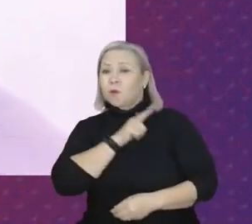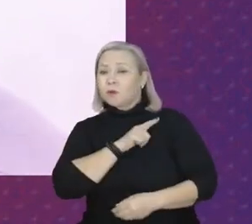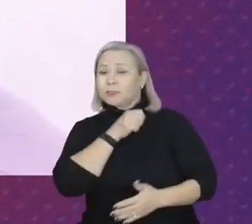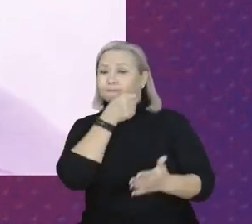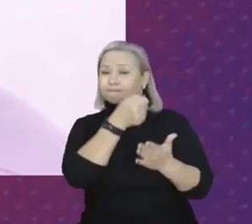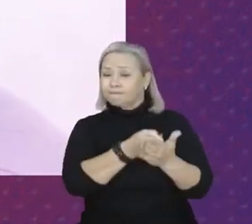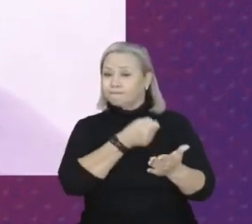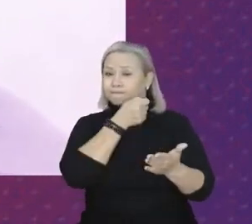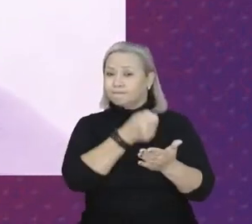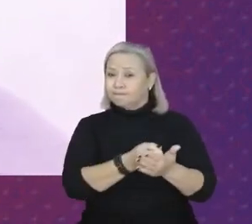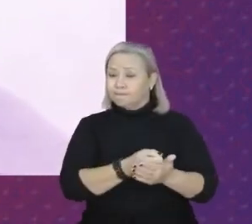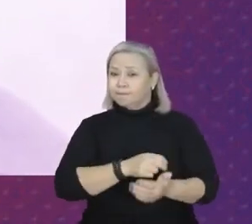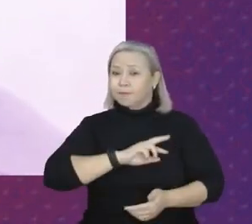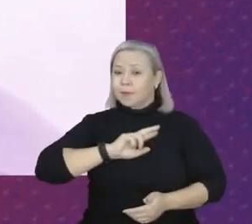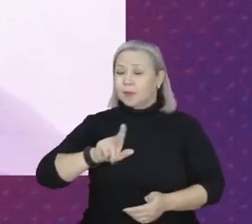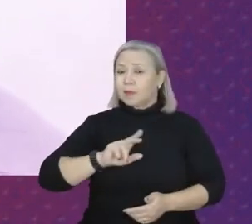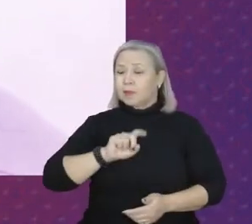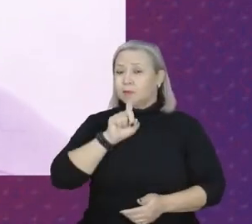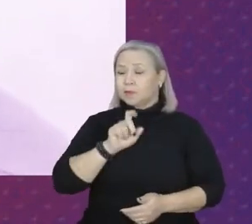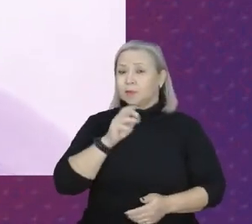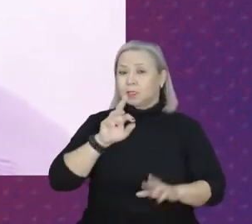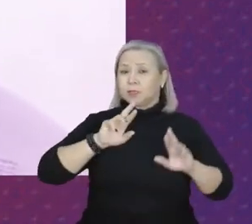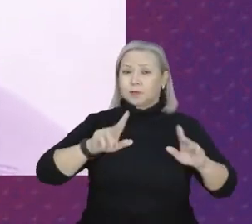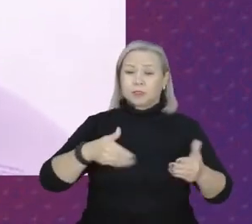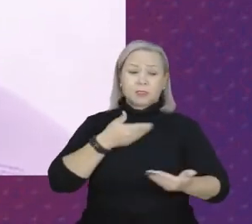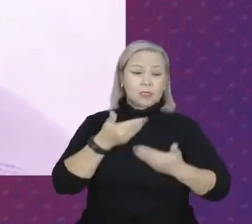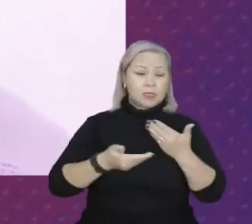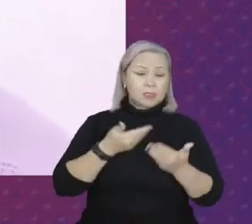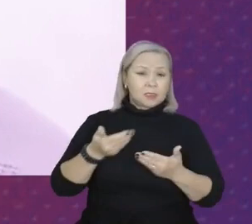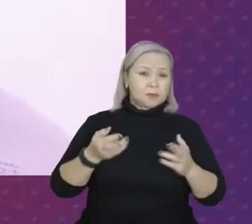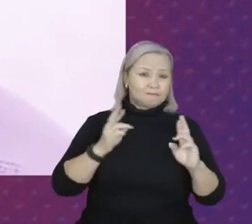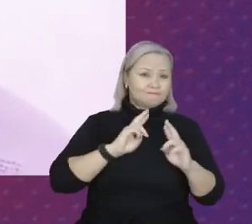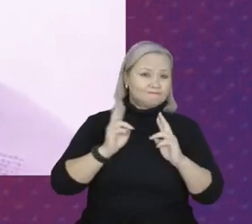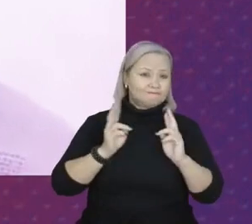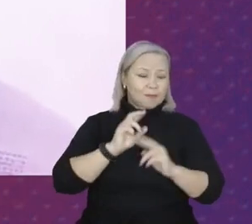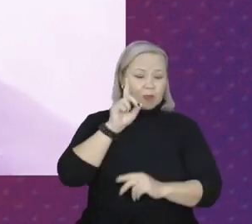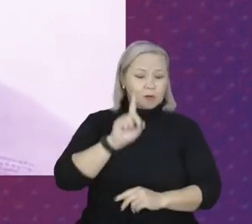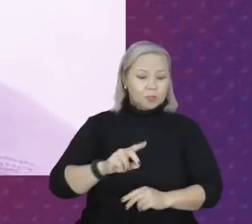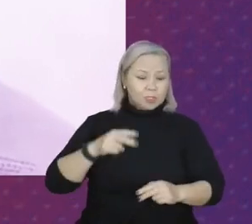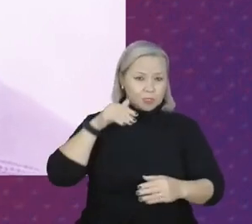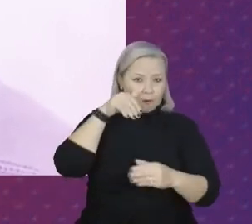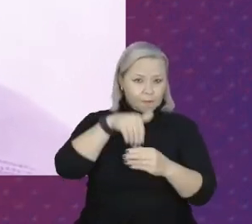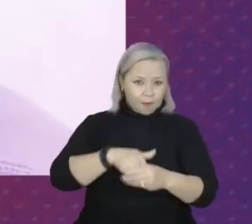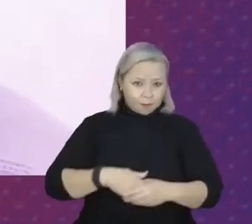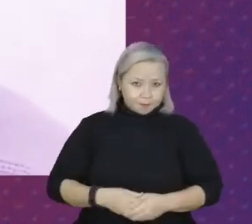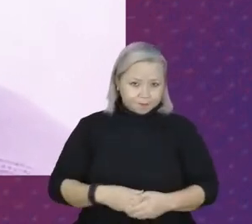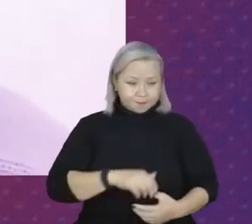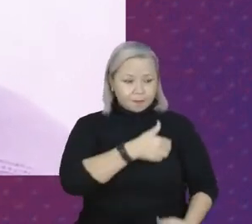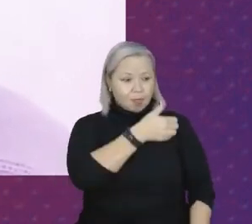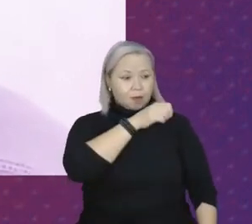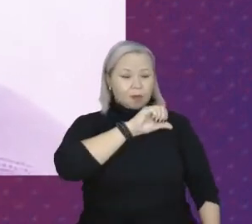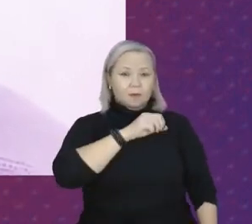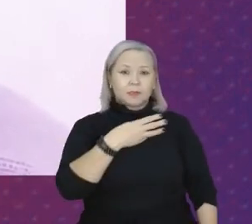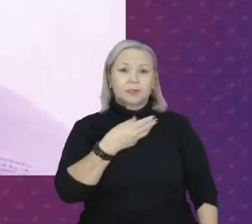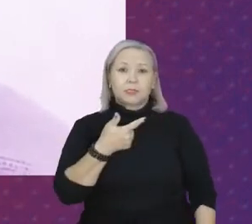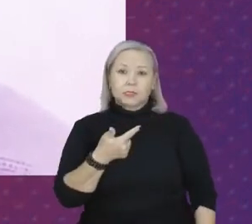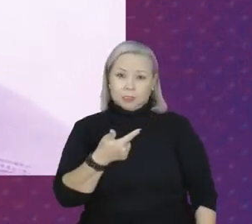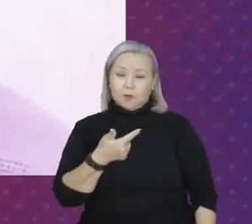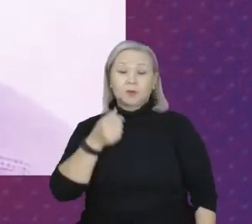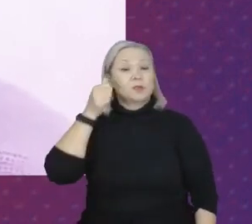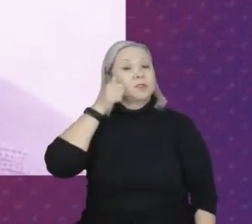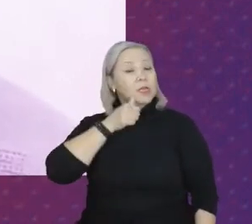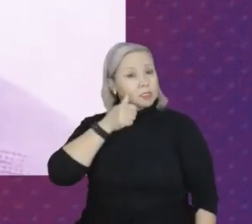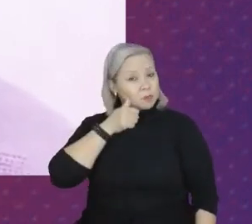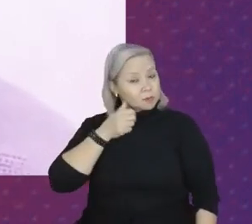luta. E não seria diferente em relação ao direito ao voto. Em 1932, as